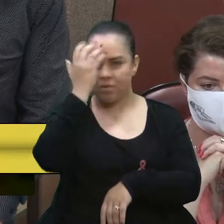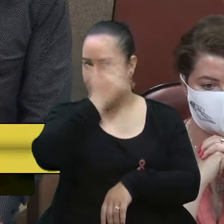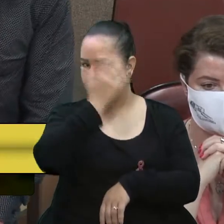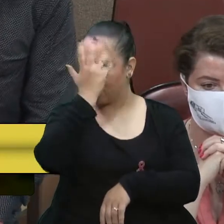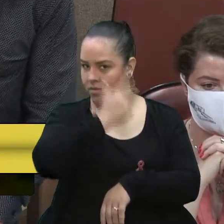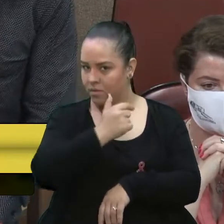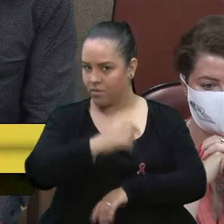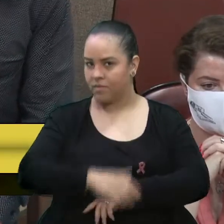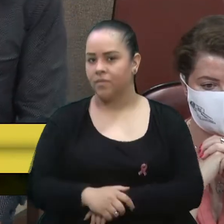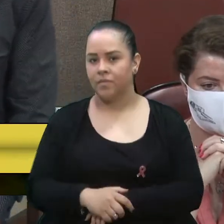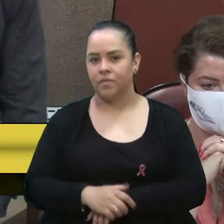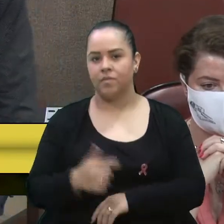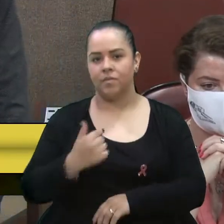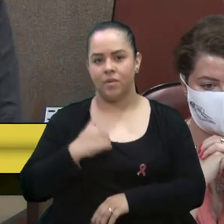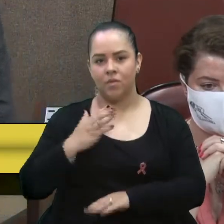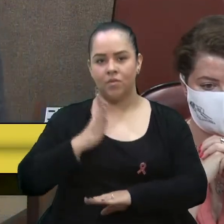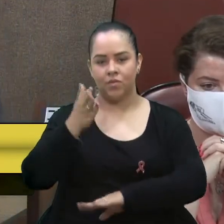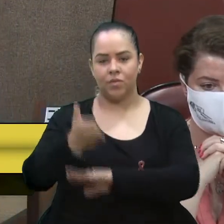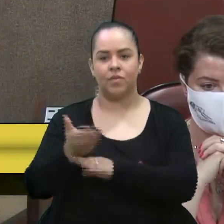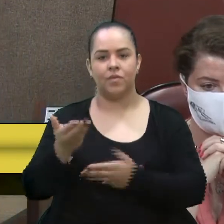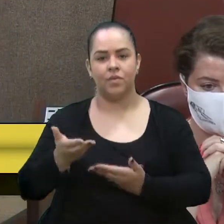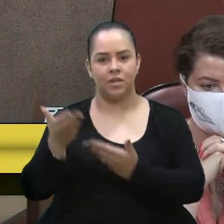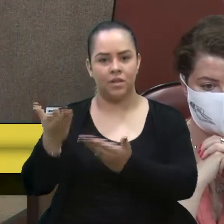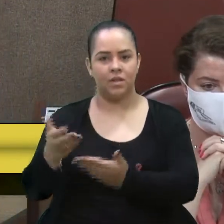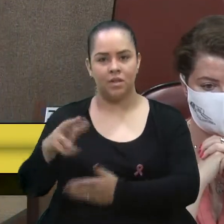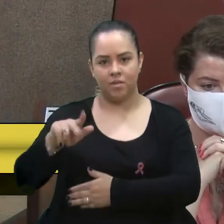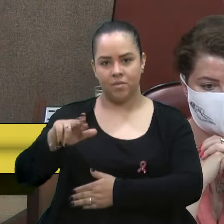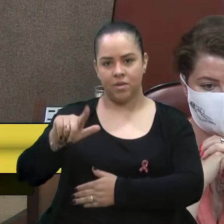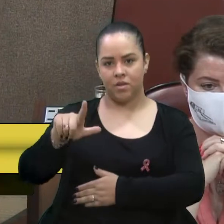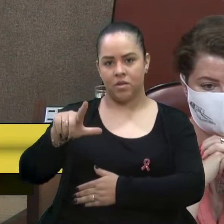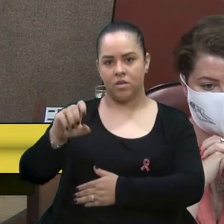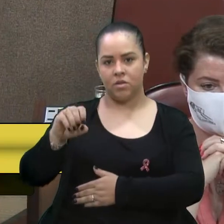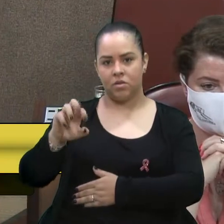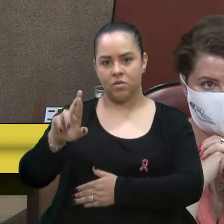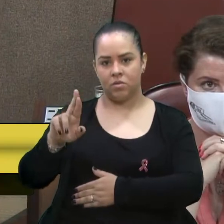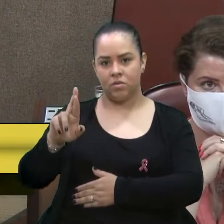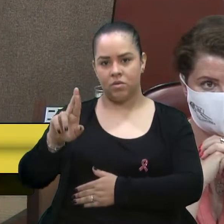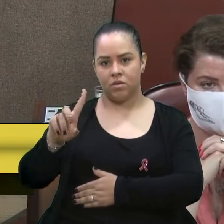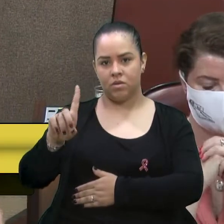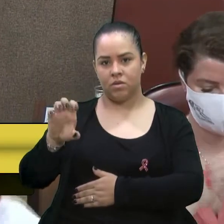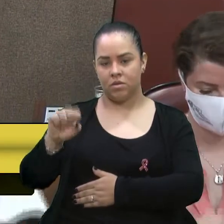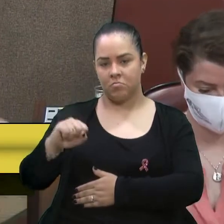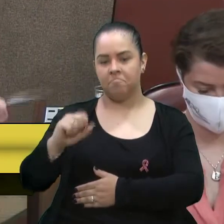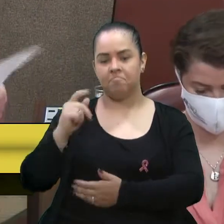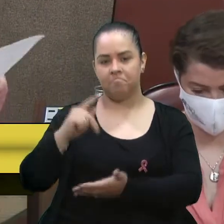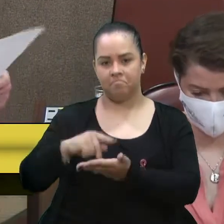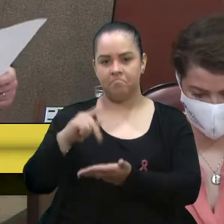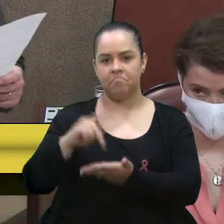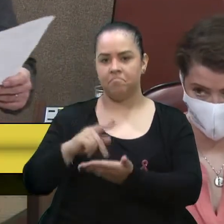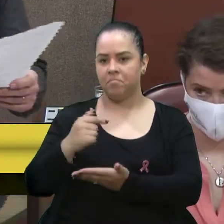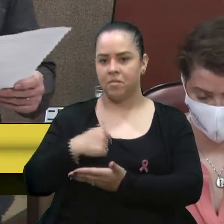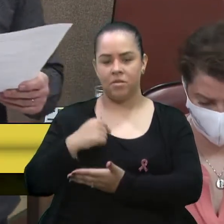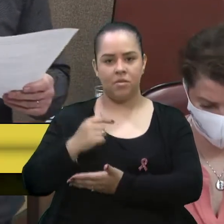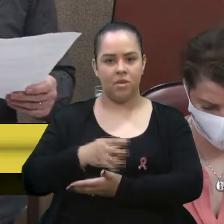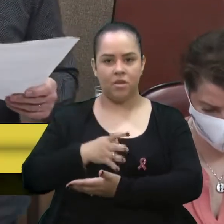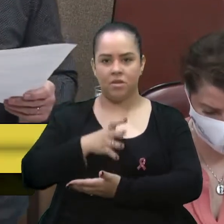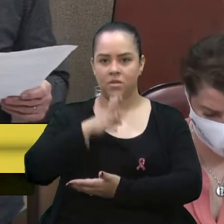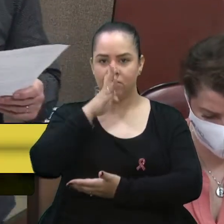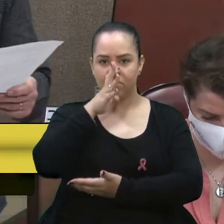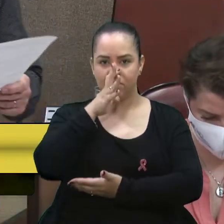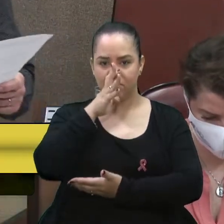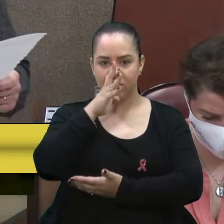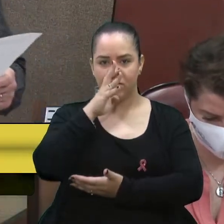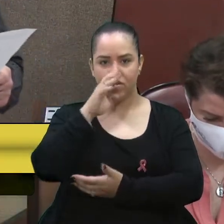de visitar a irmã Lourdes. Realmente, fiquei encantado com o trabalho